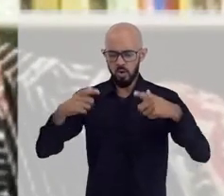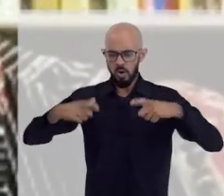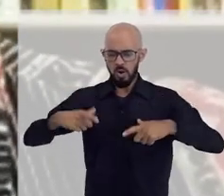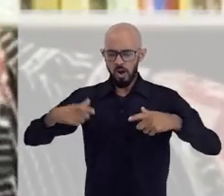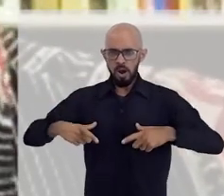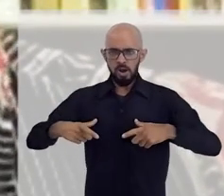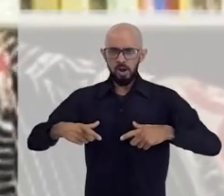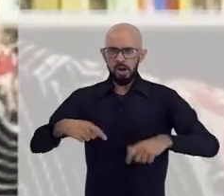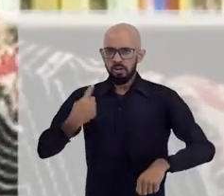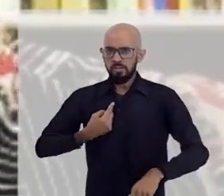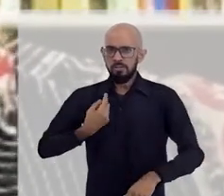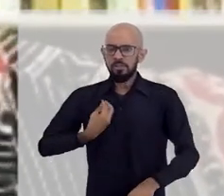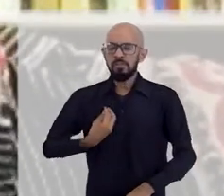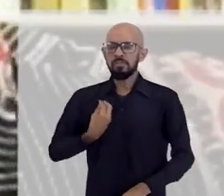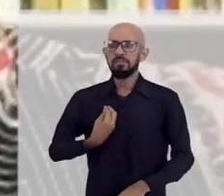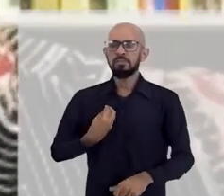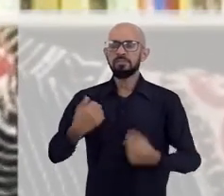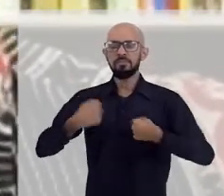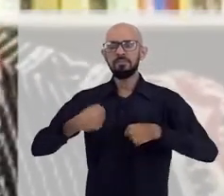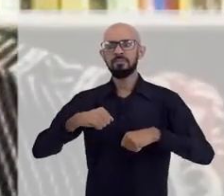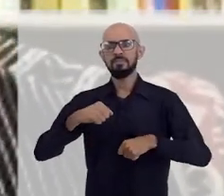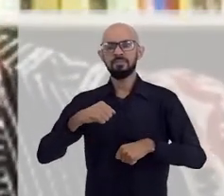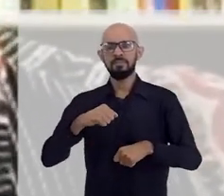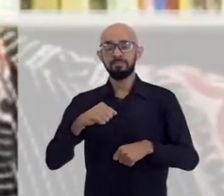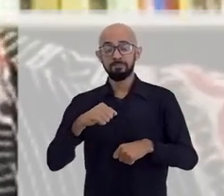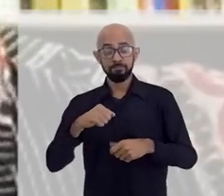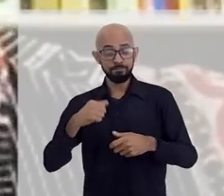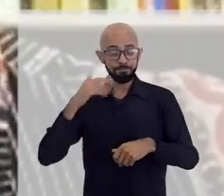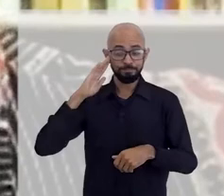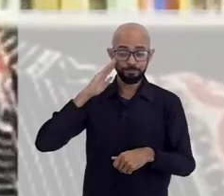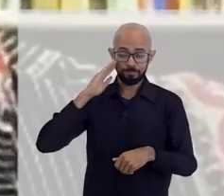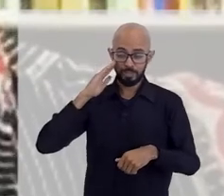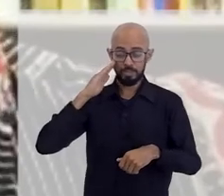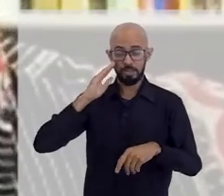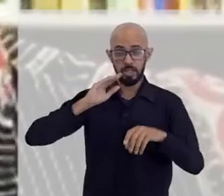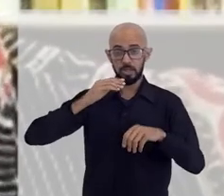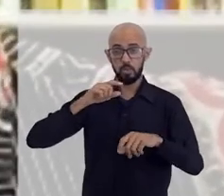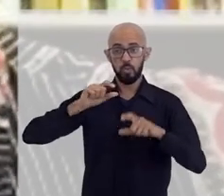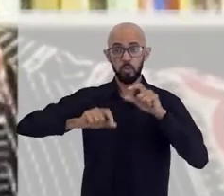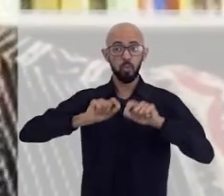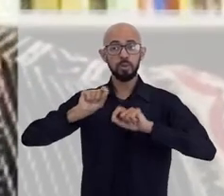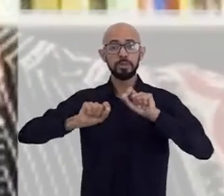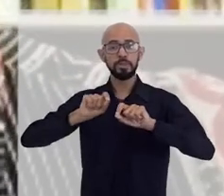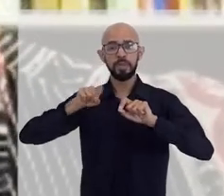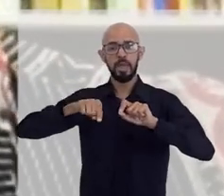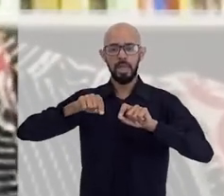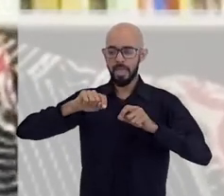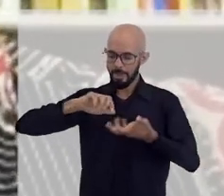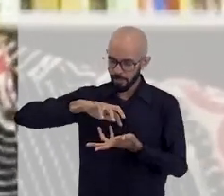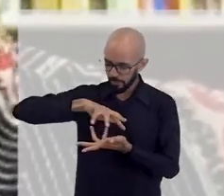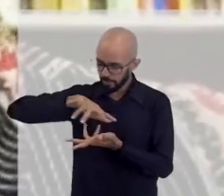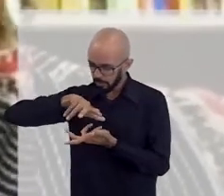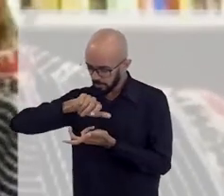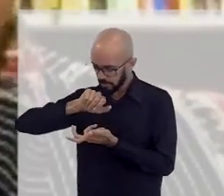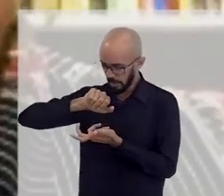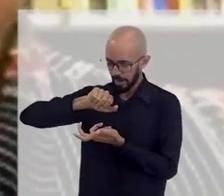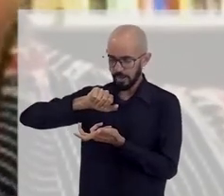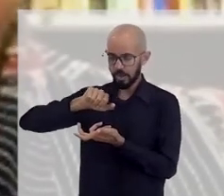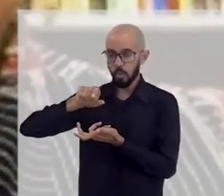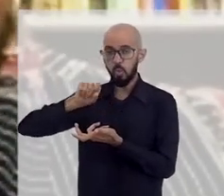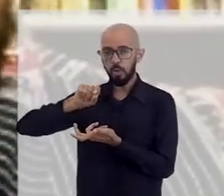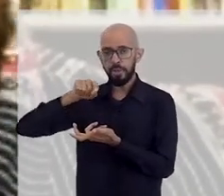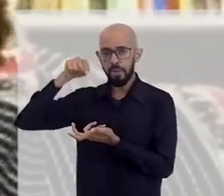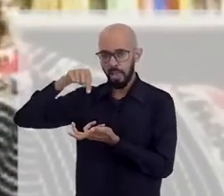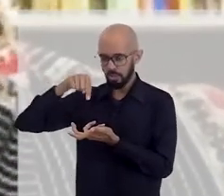em que a gente vive. E aí, eu precisava conhecer um pouco esse espaço. O que é esse espaço que nós estamos, né? O planeta Terra. O é isso, né?